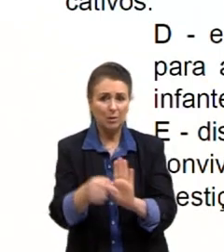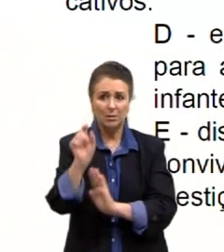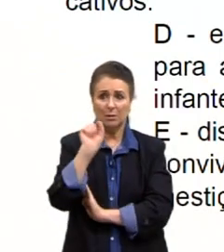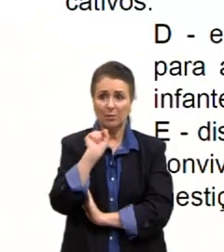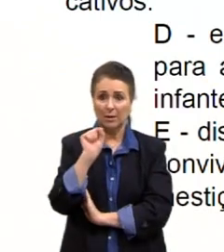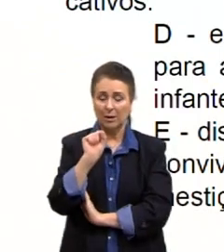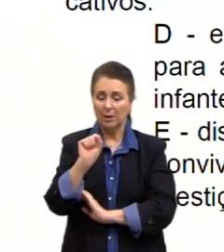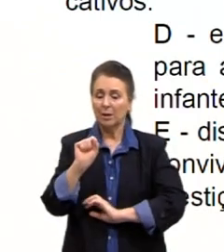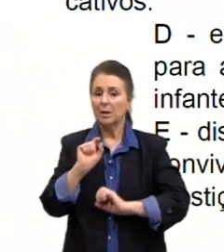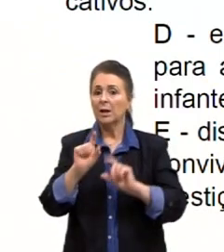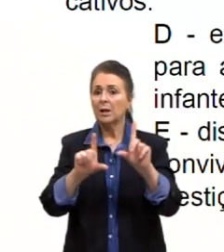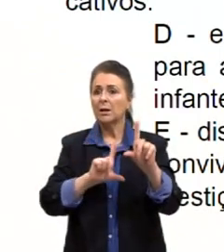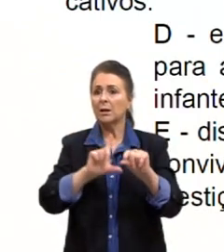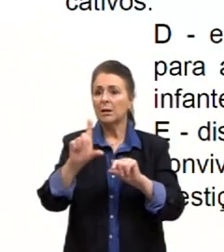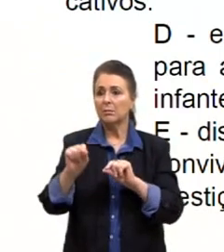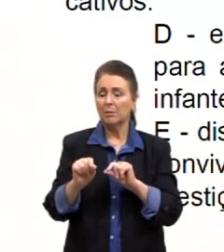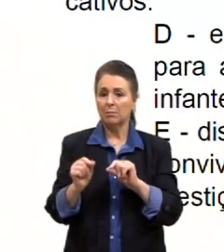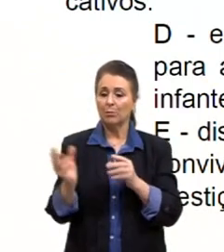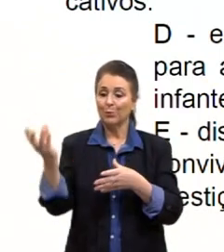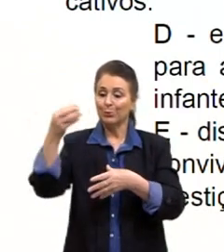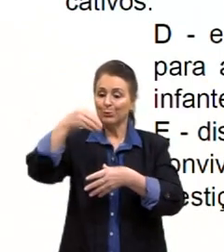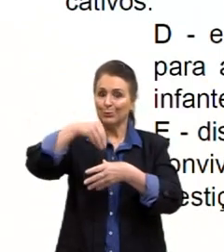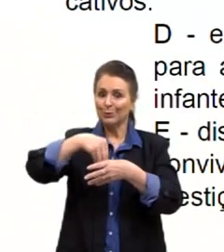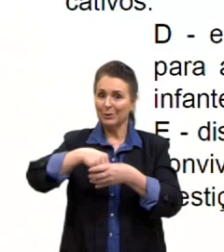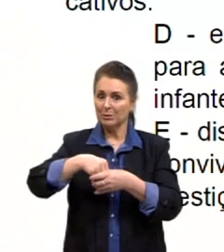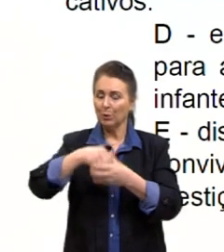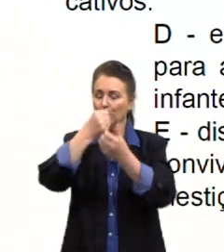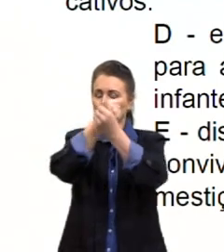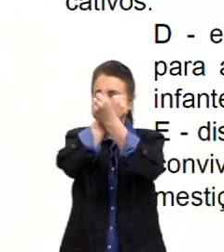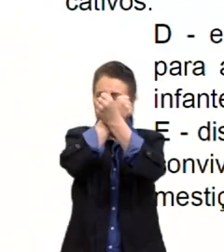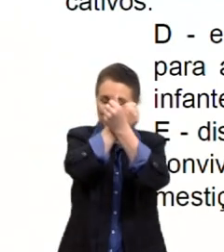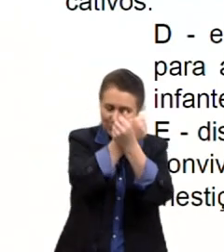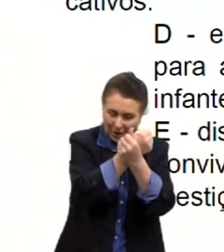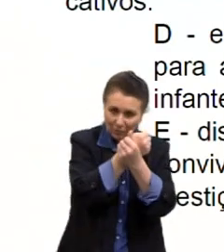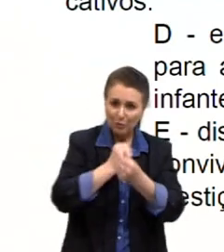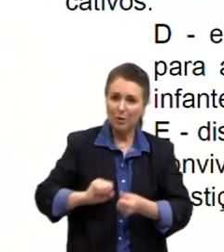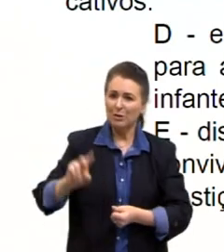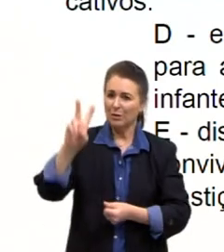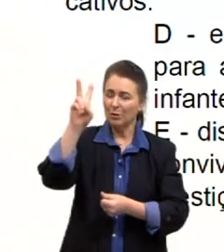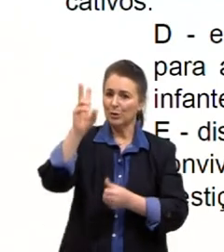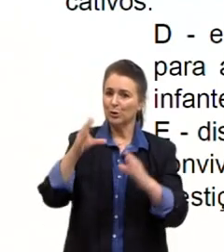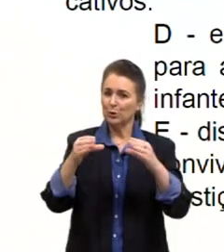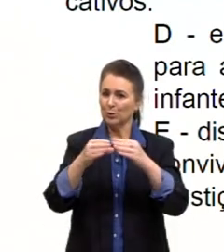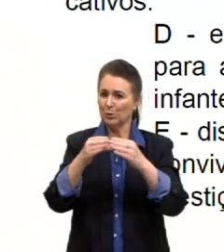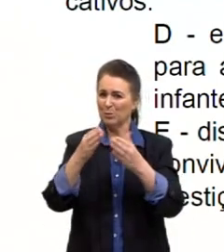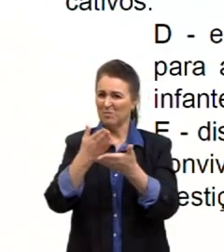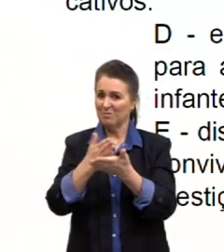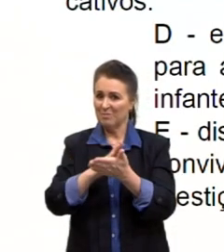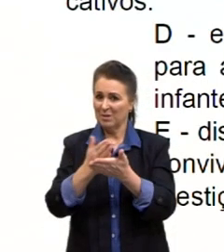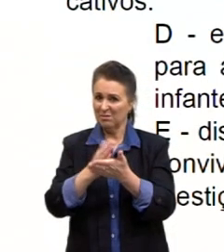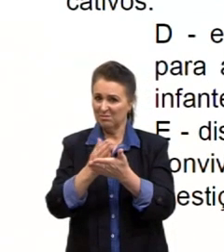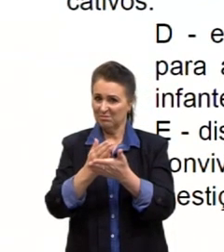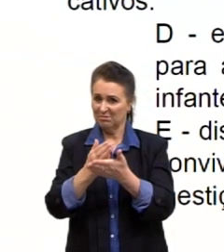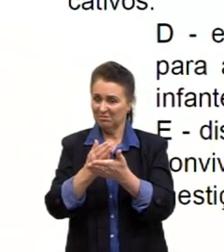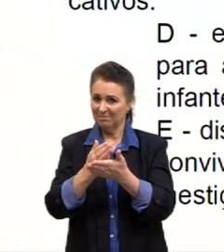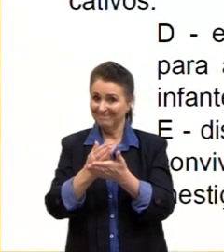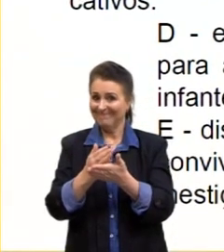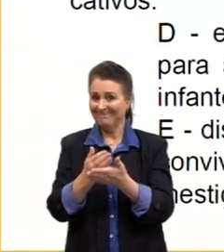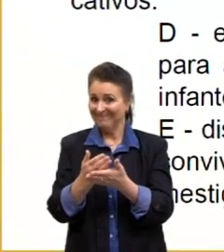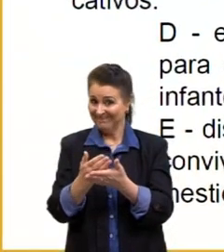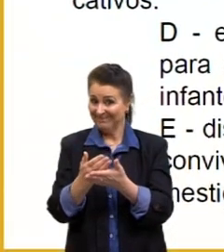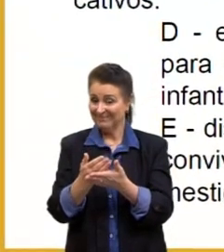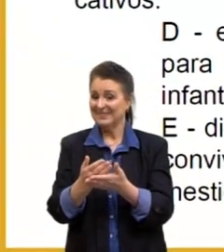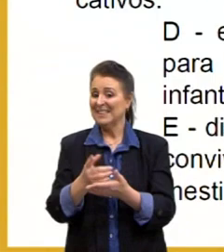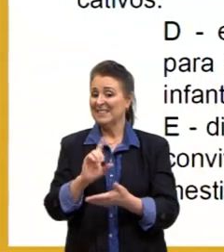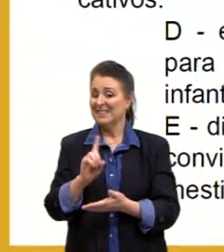opções que dizem que mostram a integração dos escravos aos valores da classe média também. Essa é uma opção bem perversa. Achar